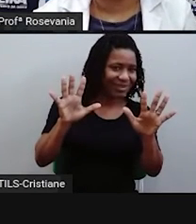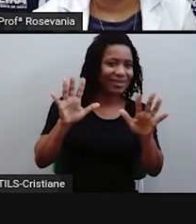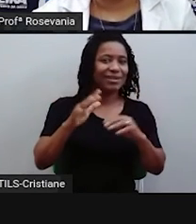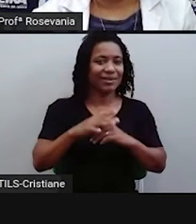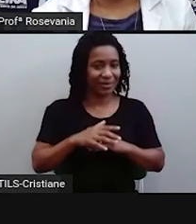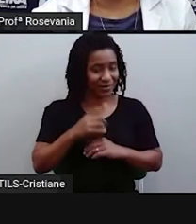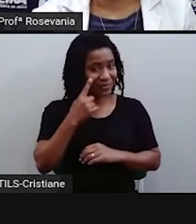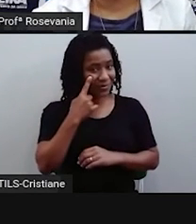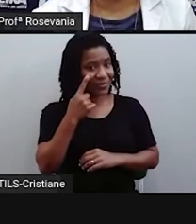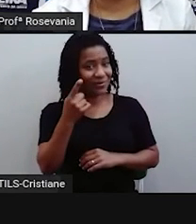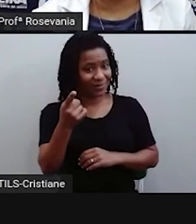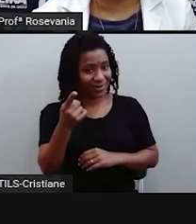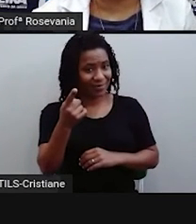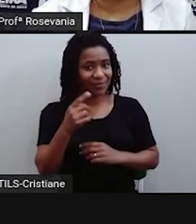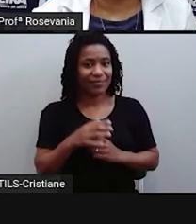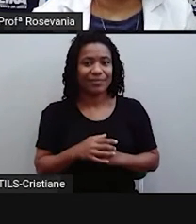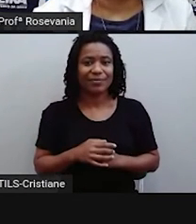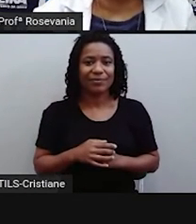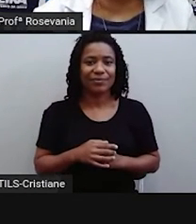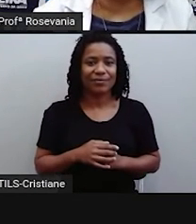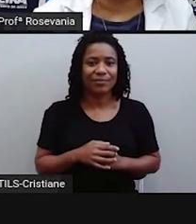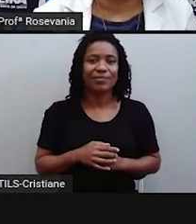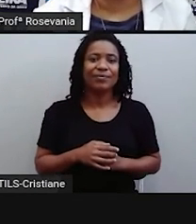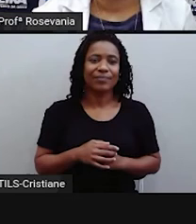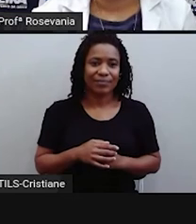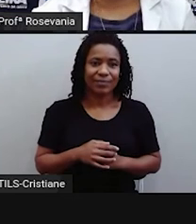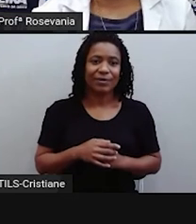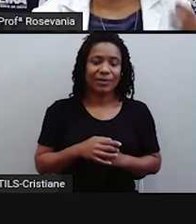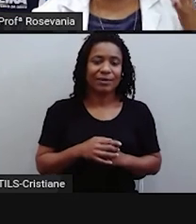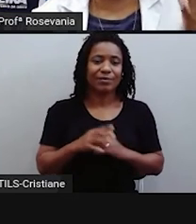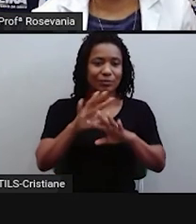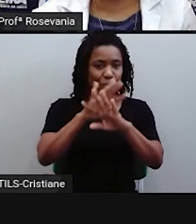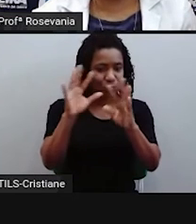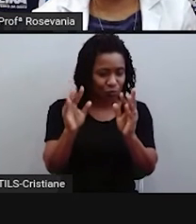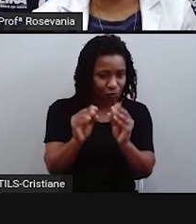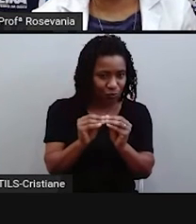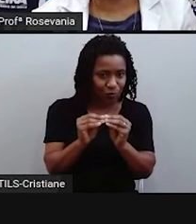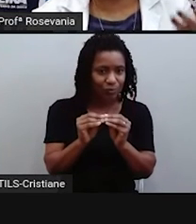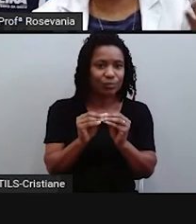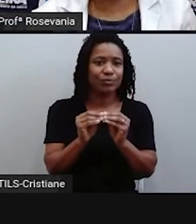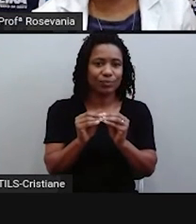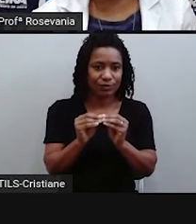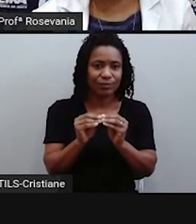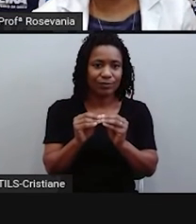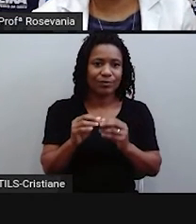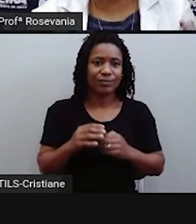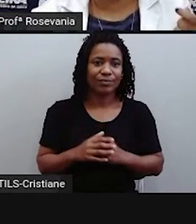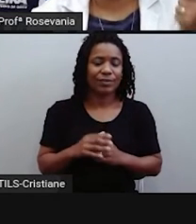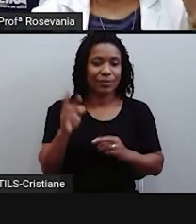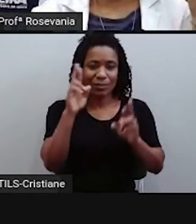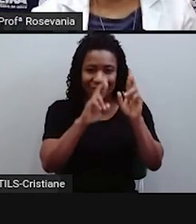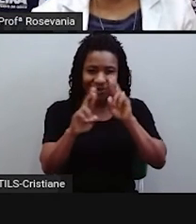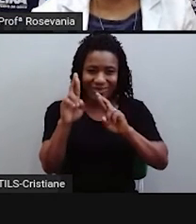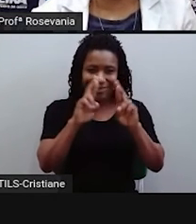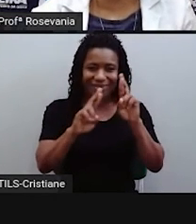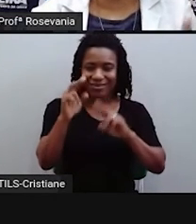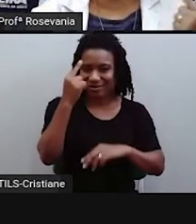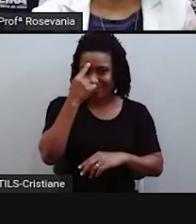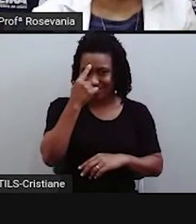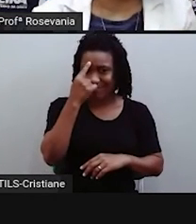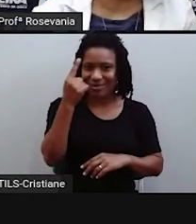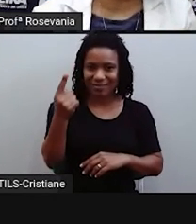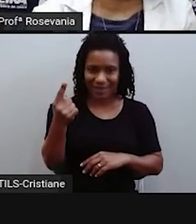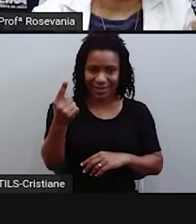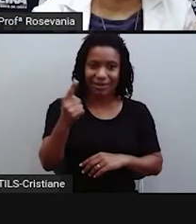90 em não sul, mas desses 90, aí eu tenho os cinco principais, só pra mudar, só pra revisar, né, linha do